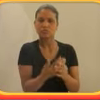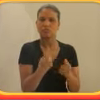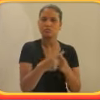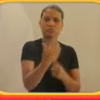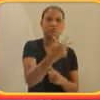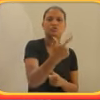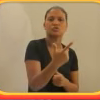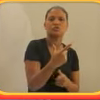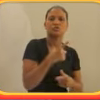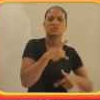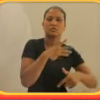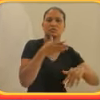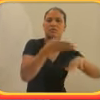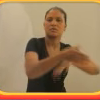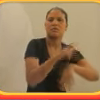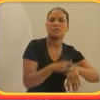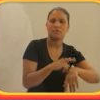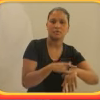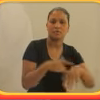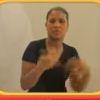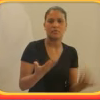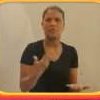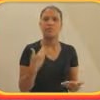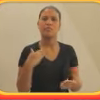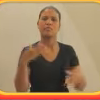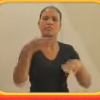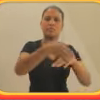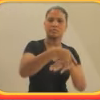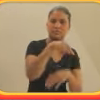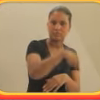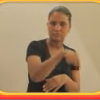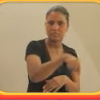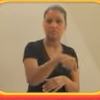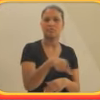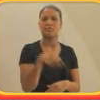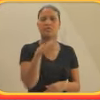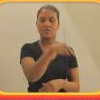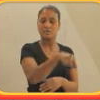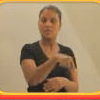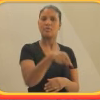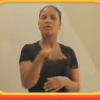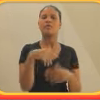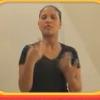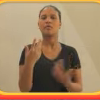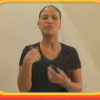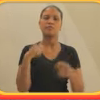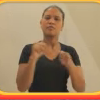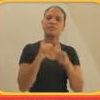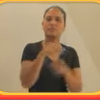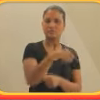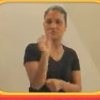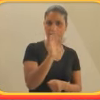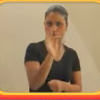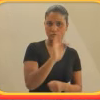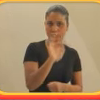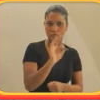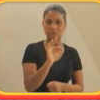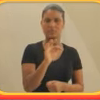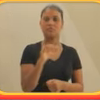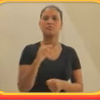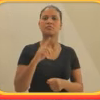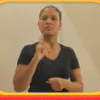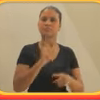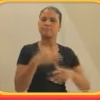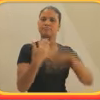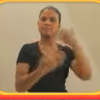o turno todo ali na firmeza. E quando eu fui fazer faculdade, foi um salto. Eu tinha